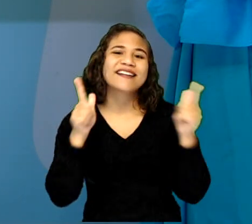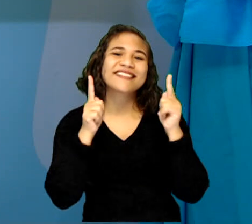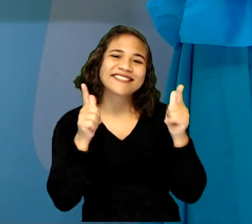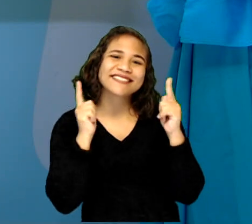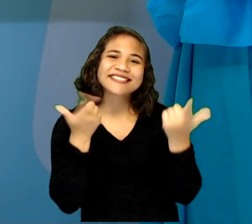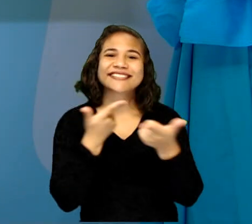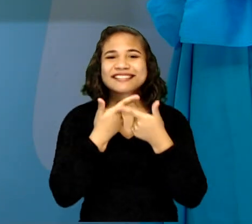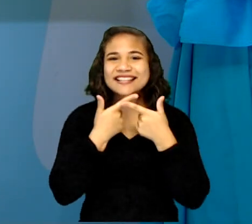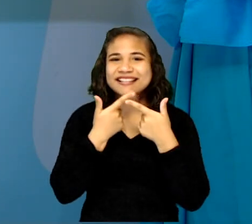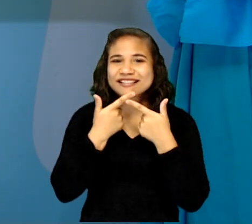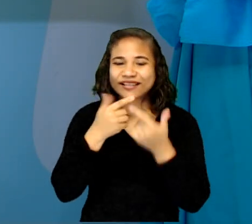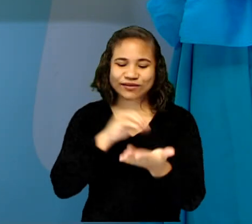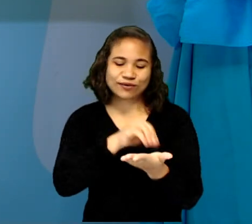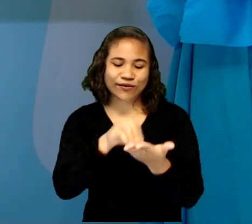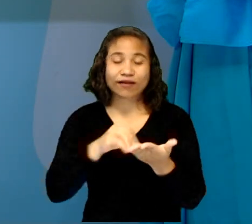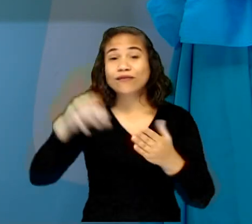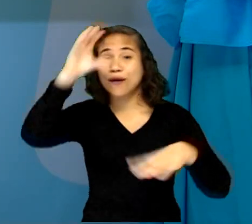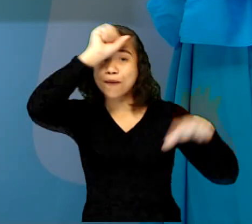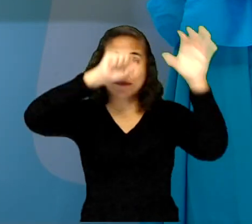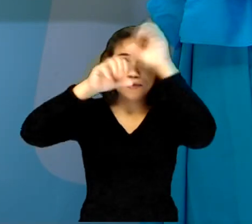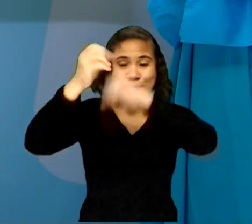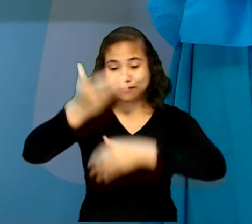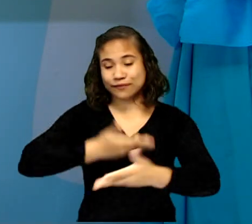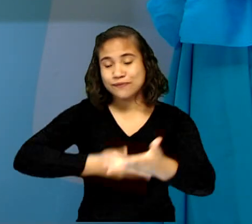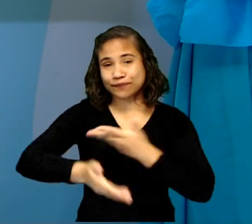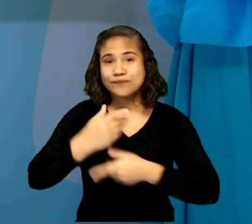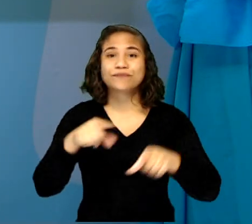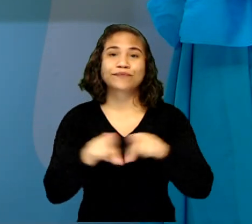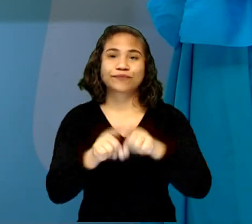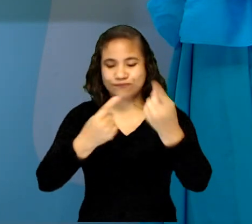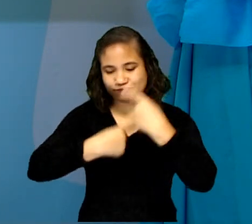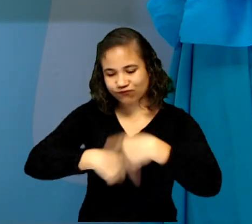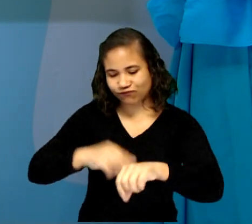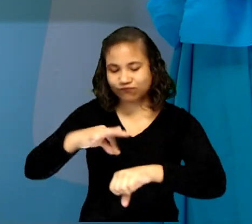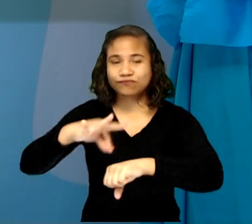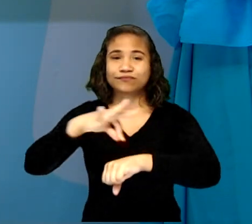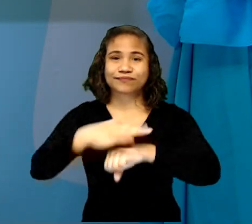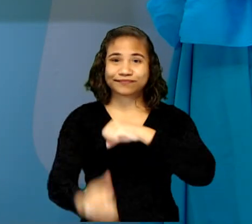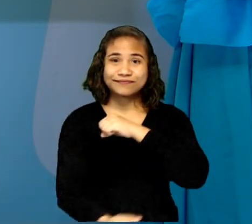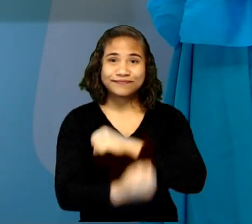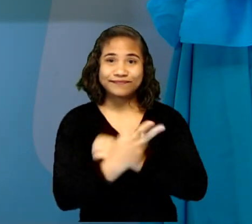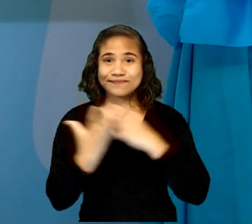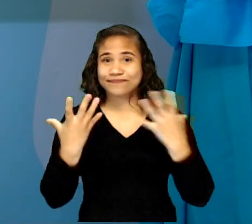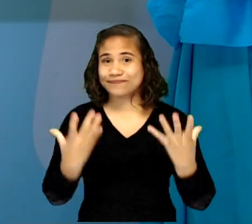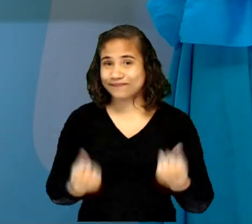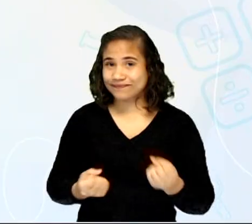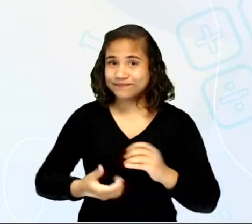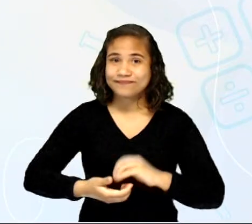É jogando e aprendendo e combatendo o Aedes aegypti. Vamos lá.